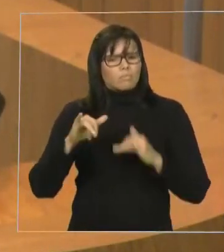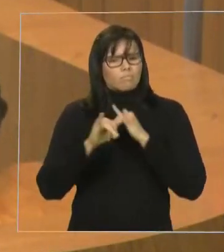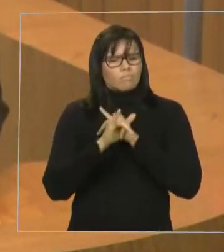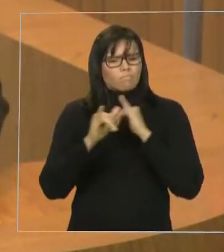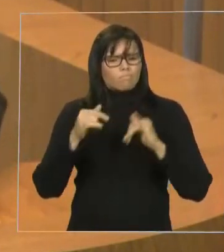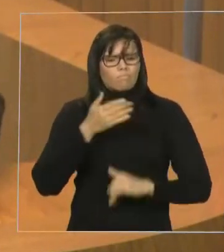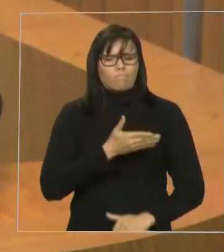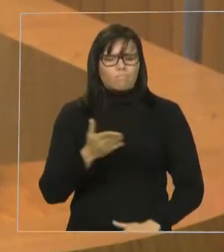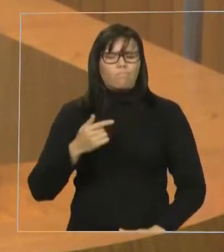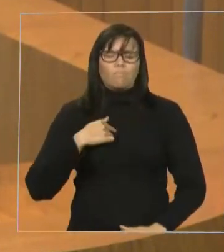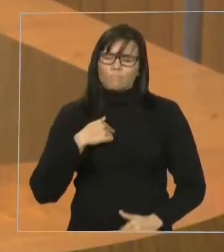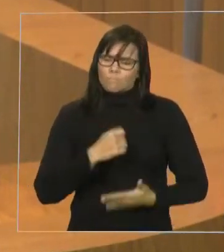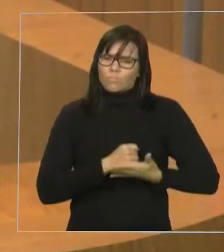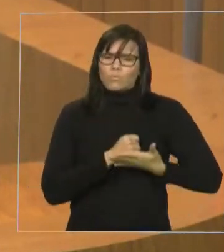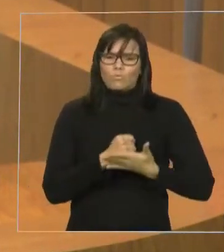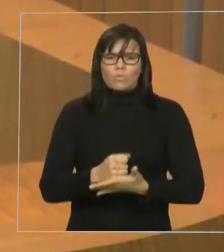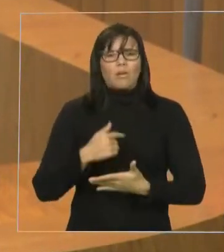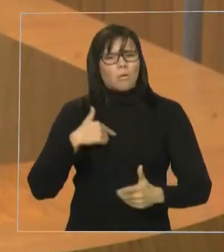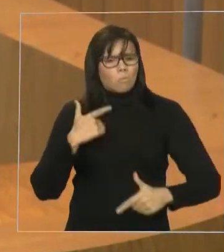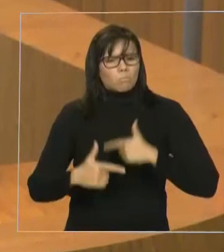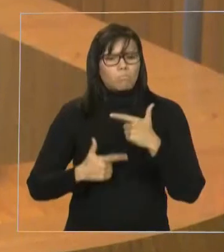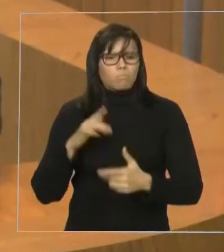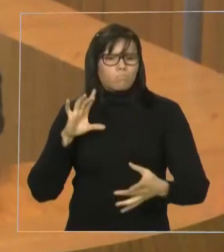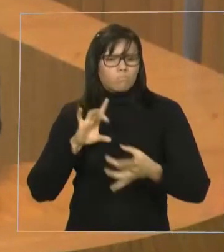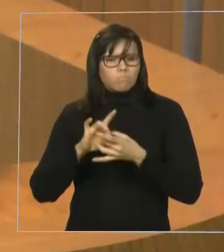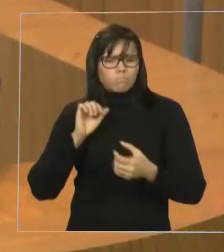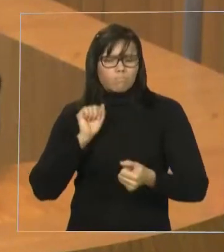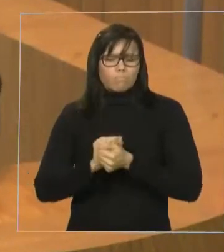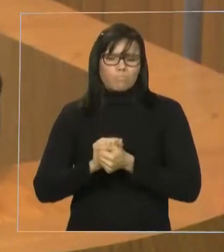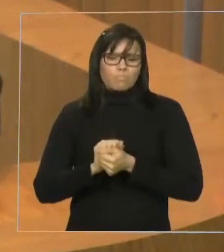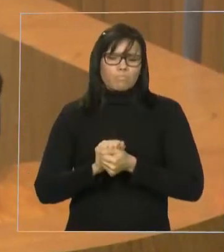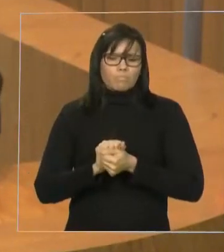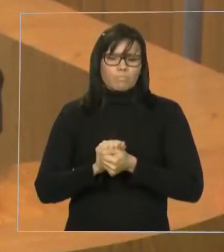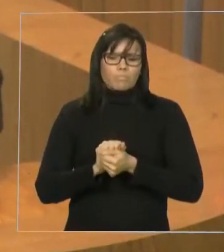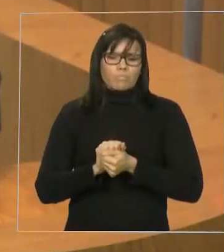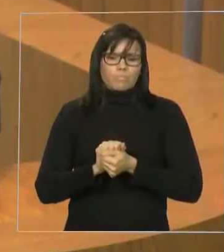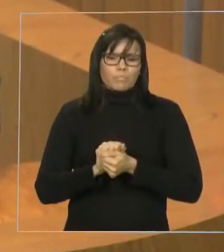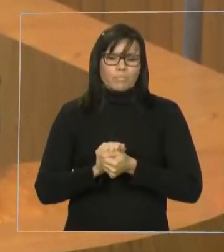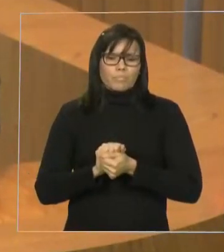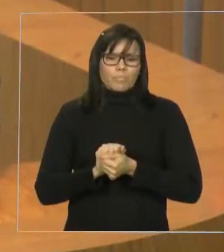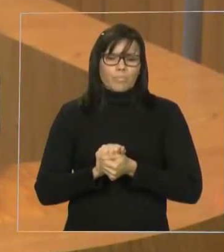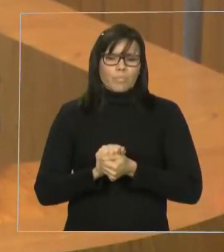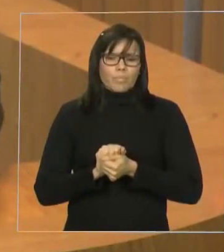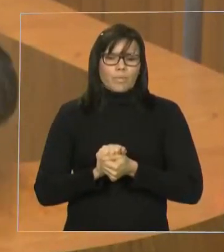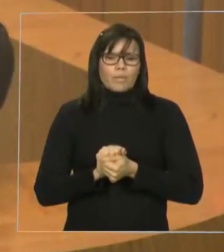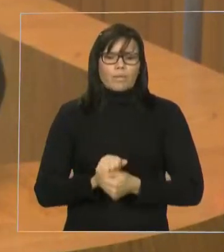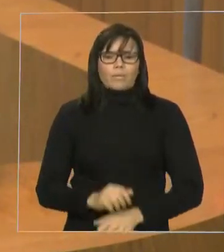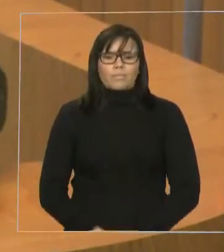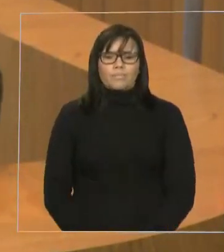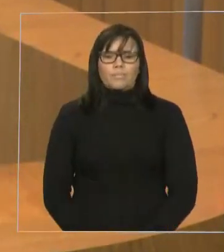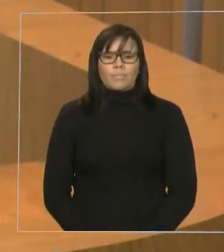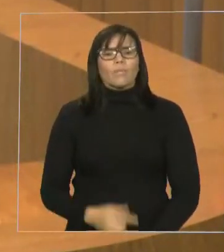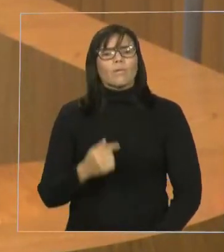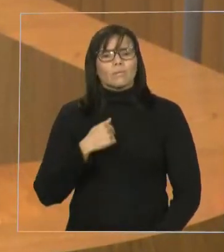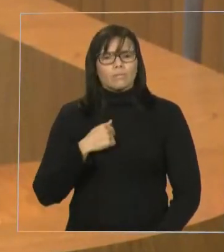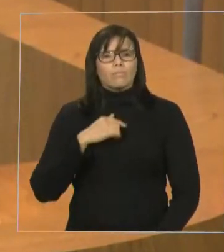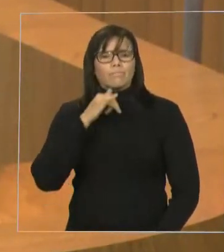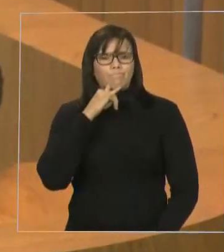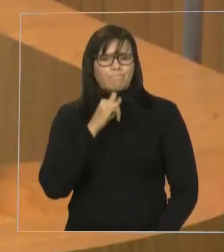ao povo de Imperatriz e, mais uma vez, nosso agradecimento à população de Imperatriz. Estamos